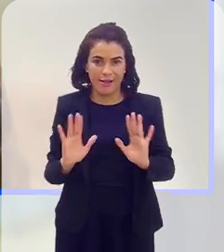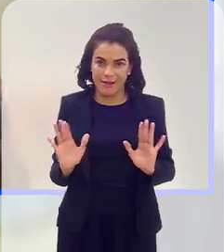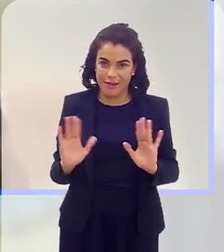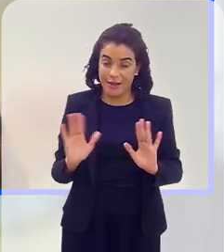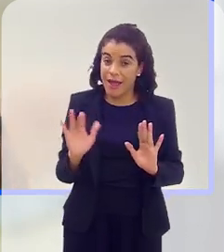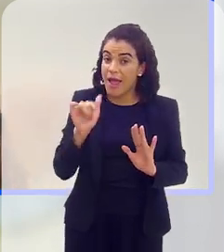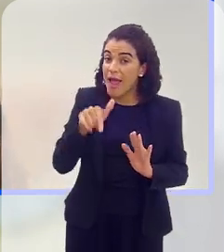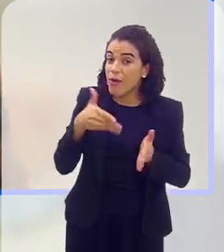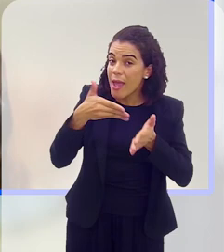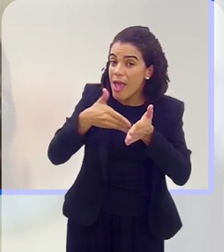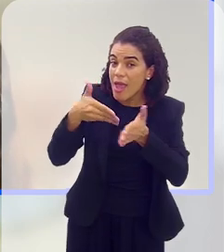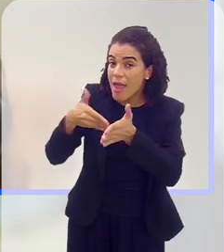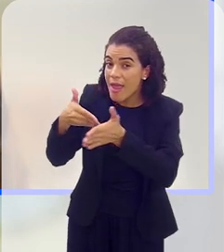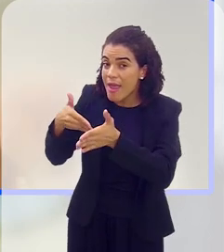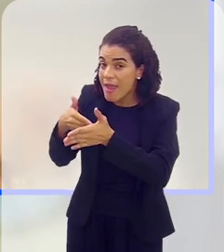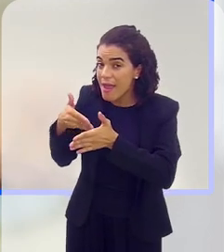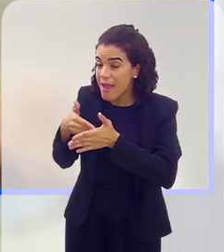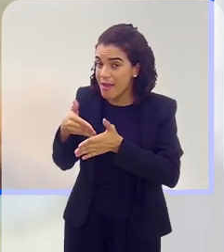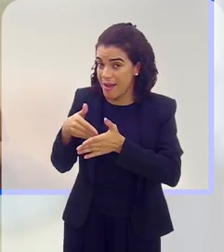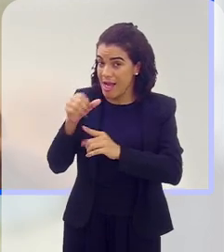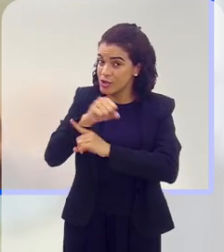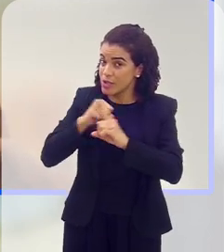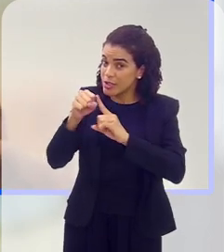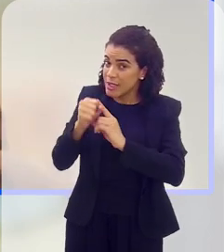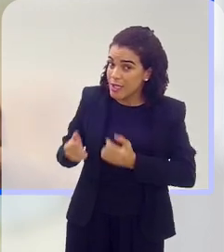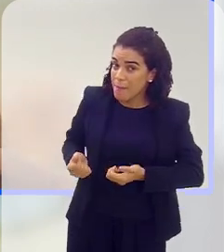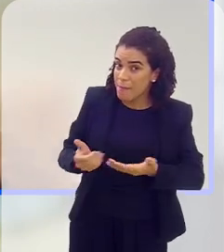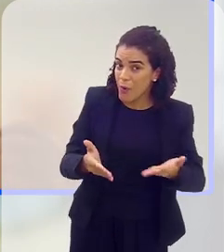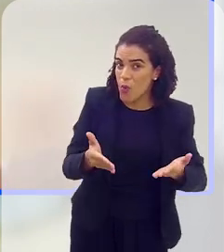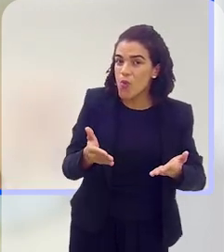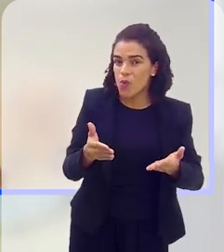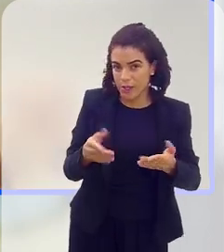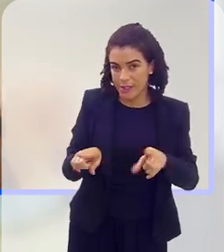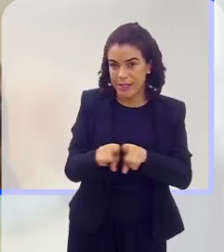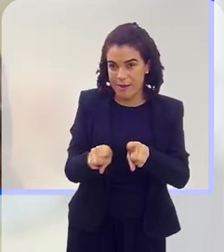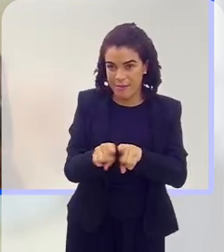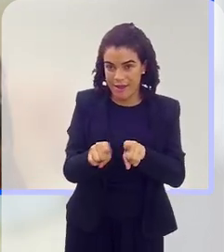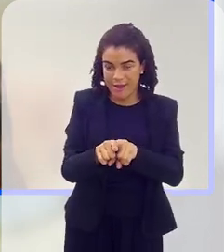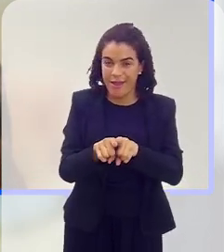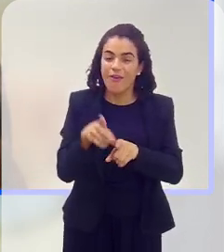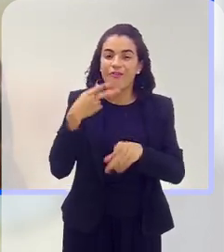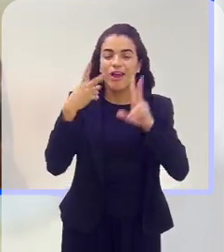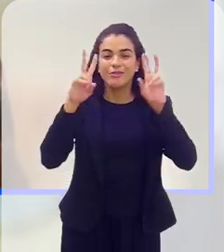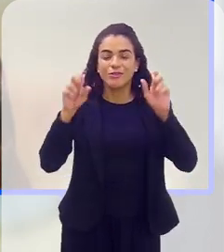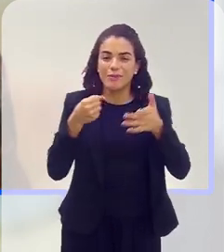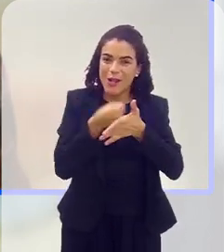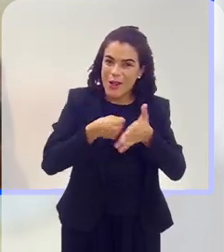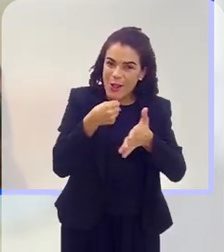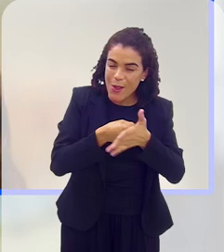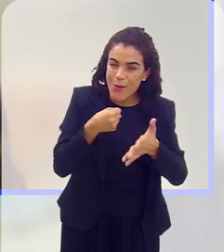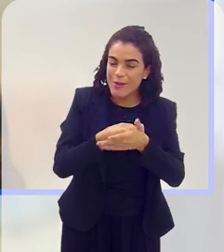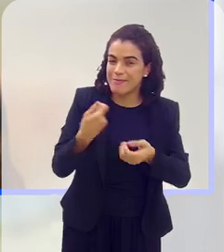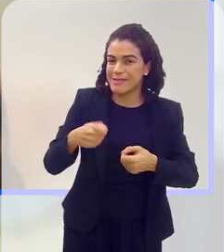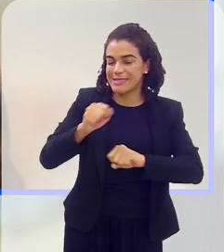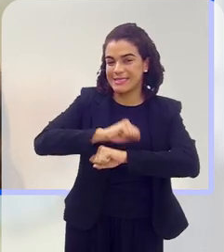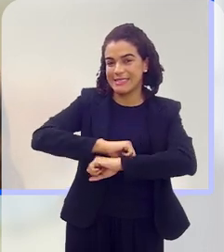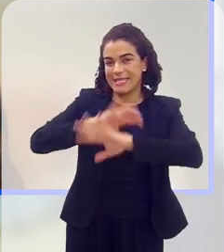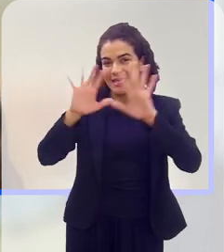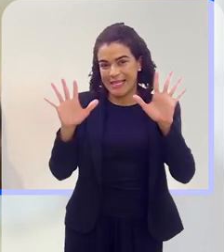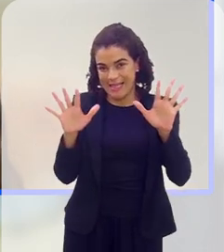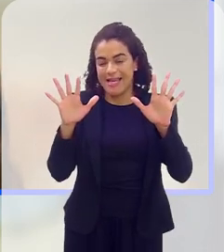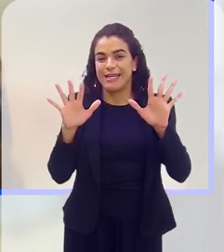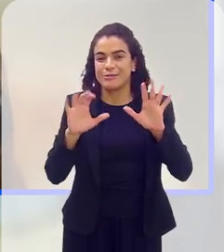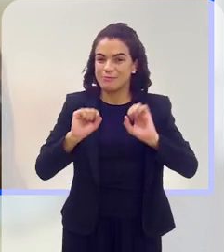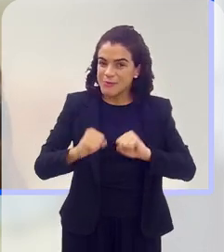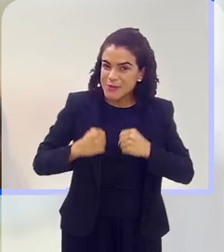escada, são barreiras que são sim impostas pela sociedade e que a gente precisa lutar, e eu acho que a questão da luta, ela precisa ser muito clara,